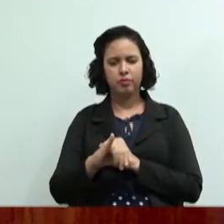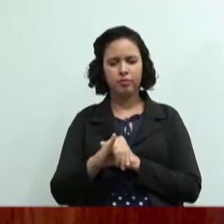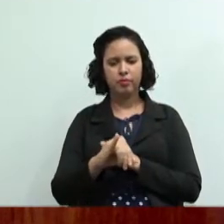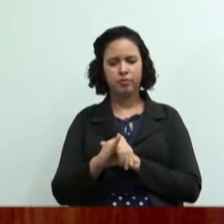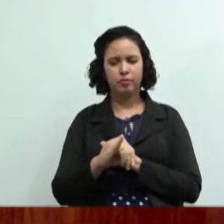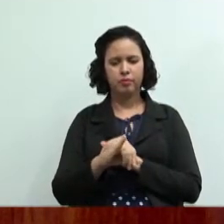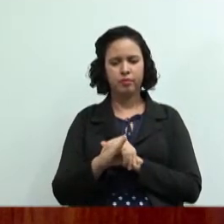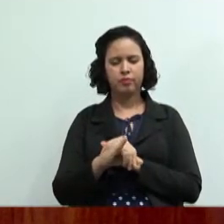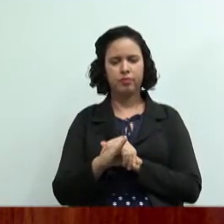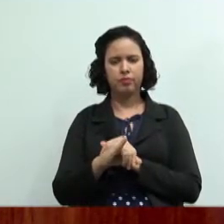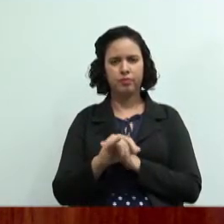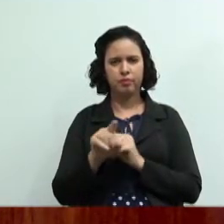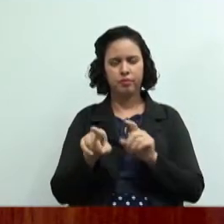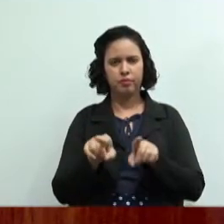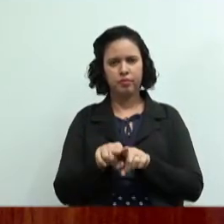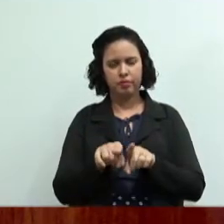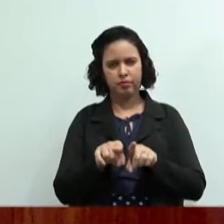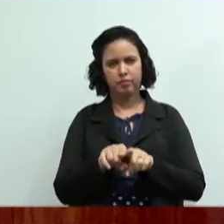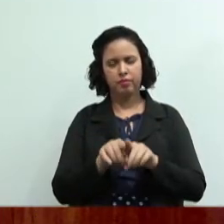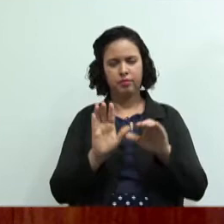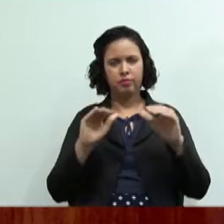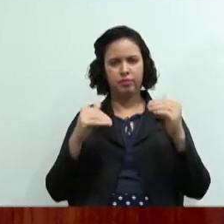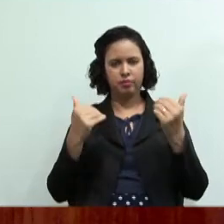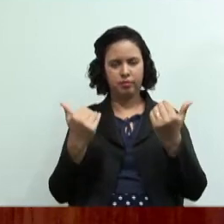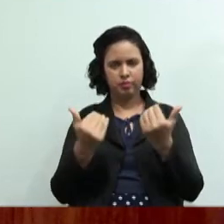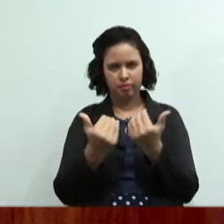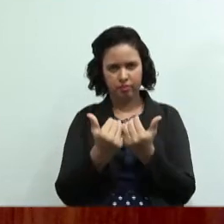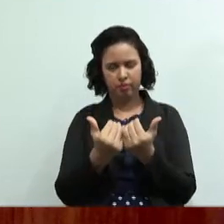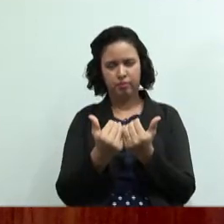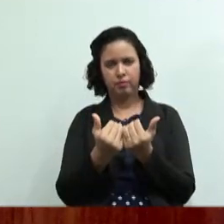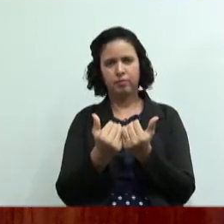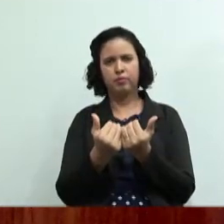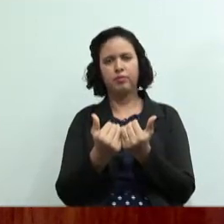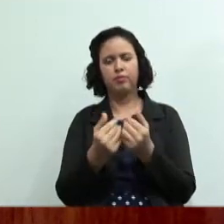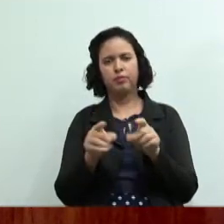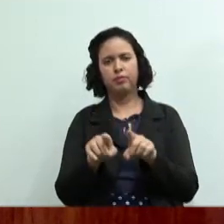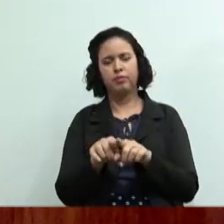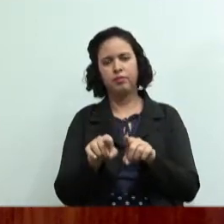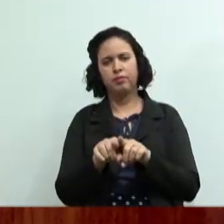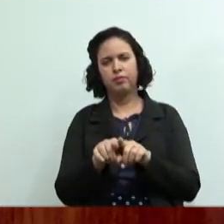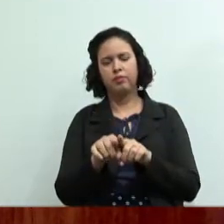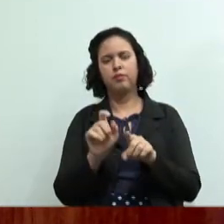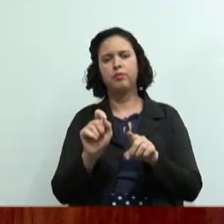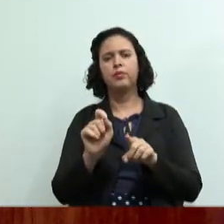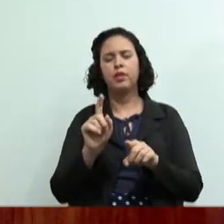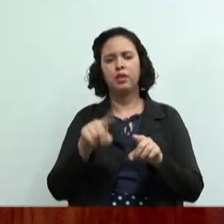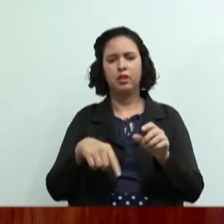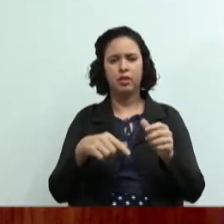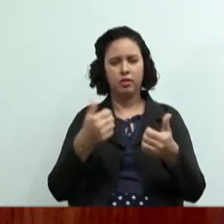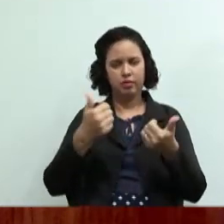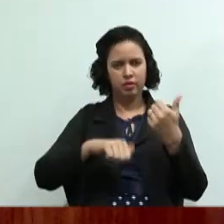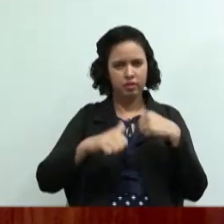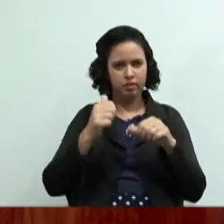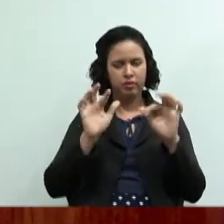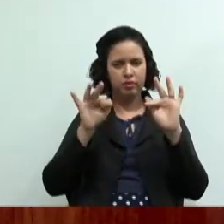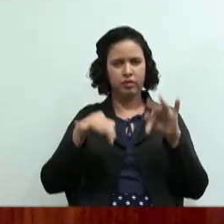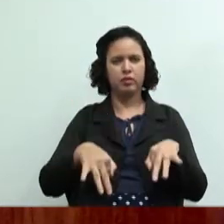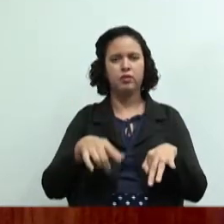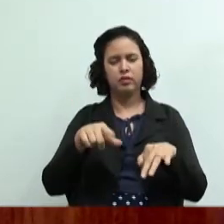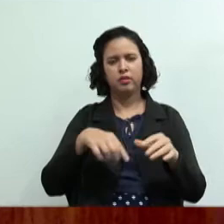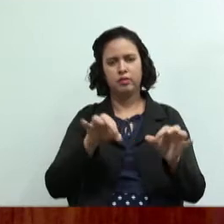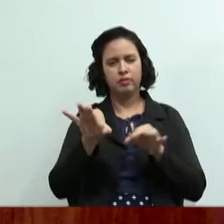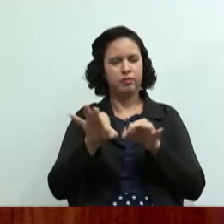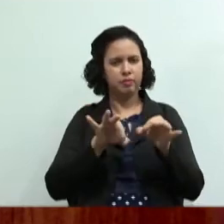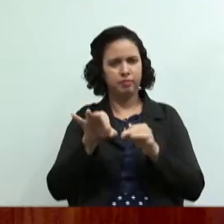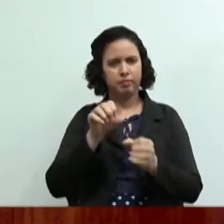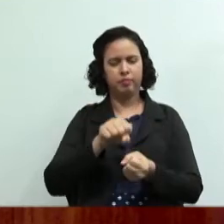a assembleia de definição do ramo e a atividade de avaliação final que é a montagem do banner então no dia da prova vocês vão